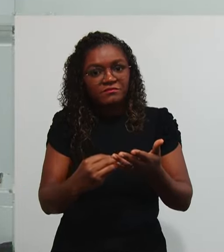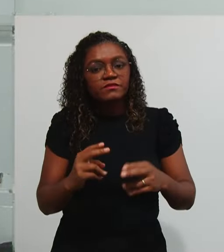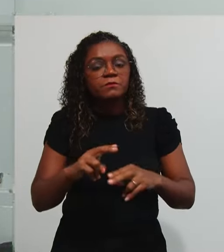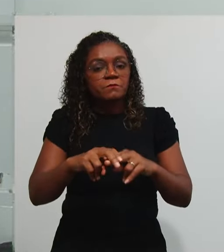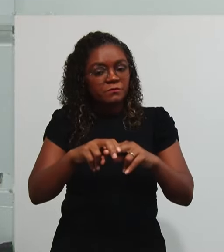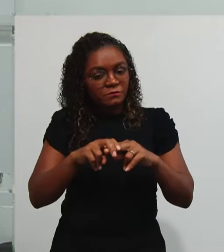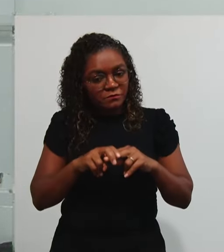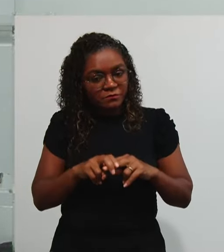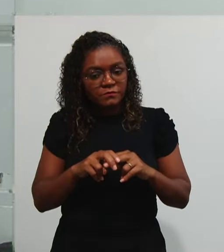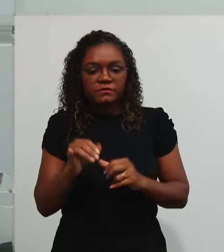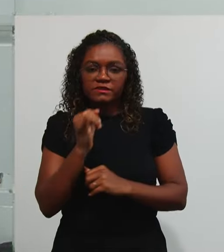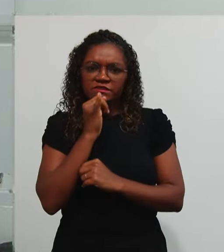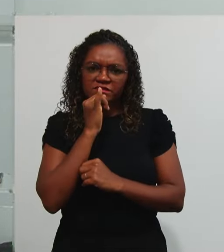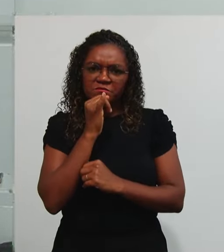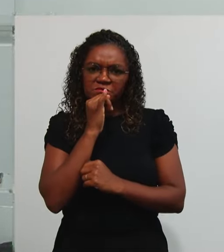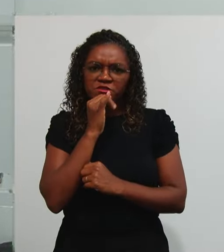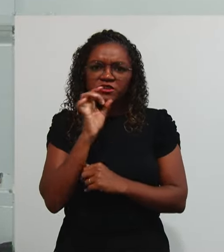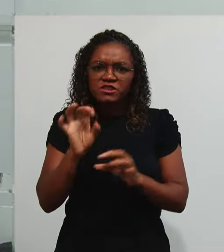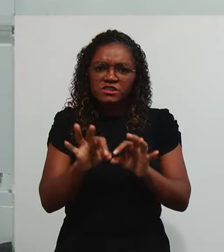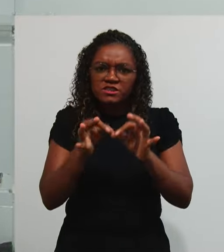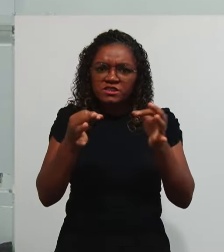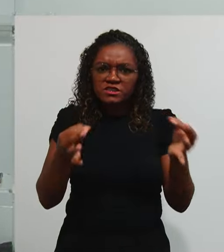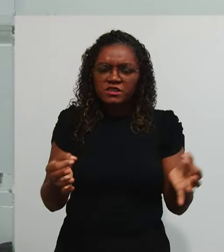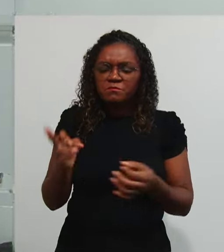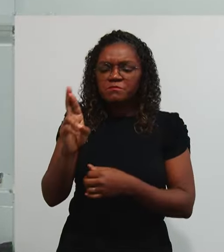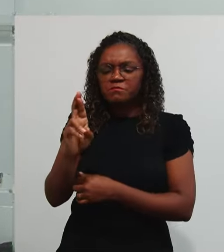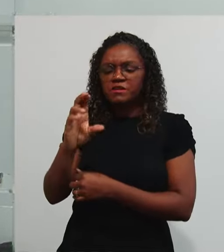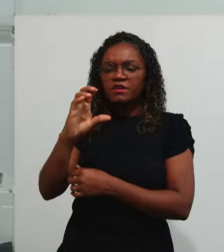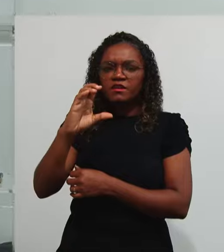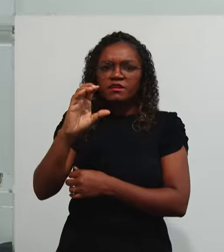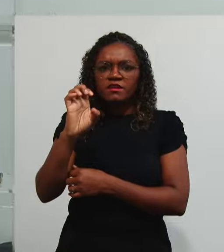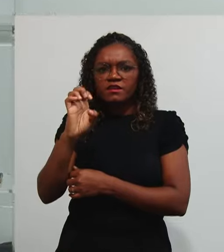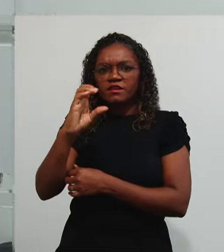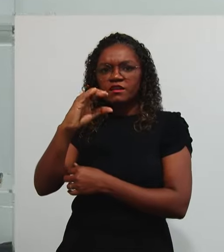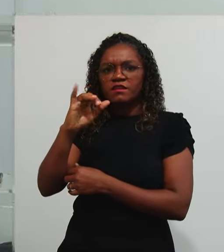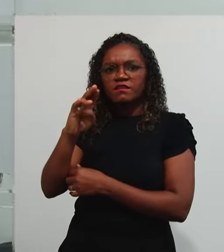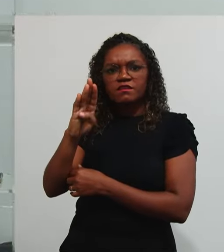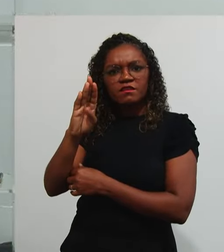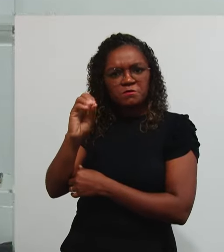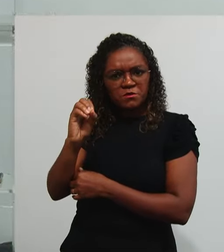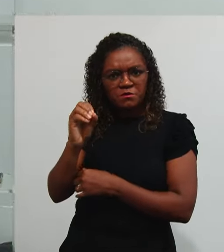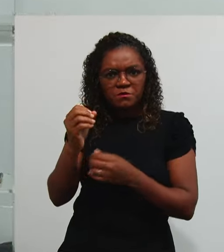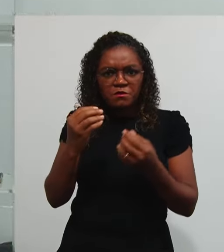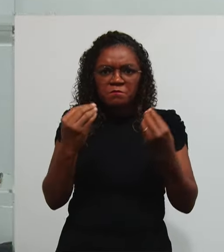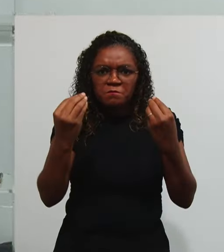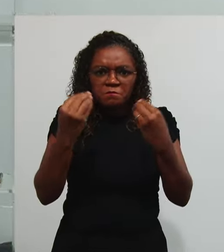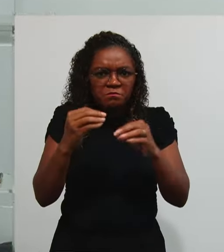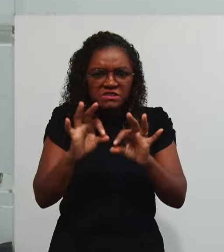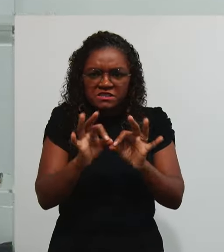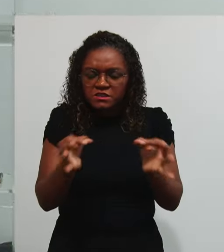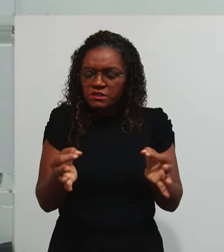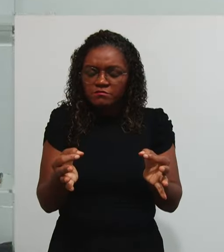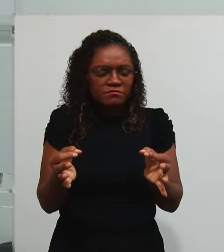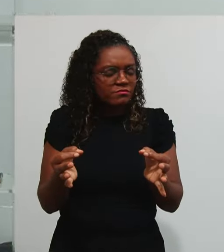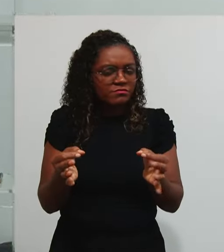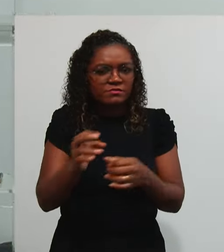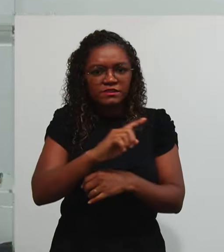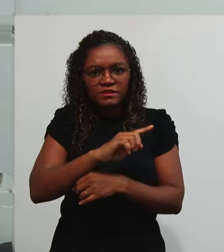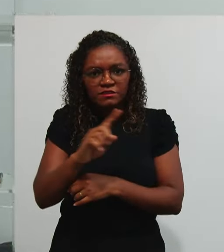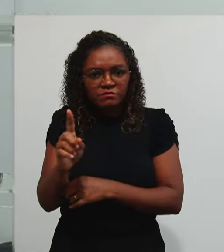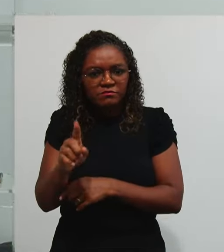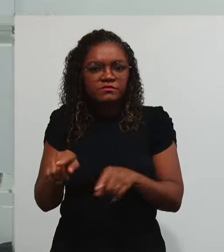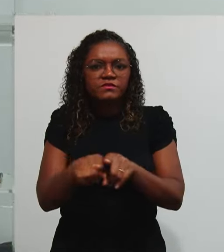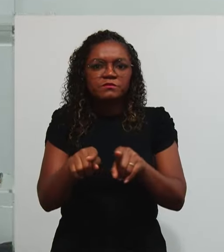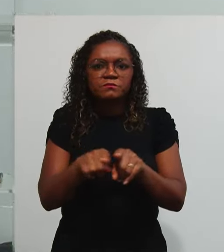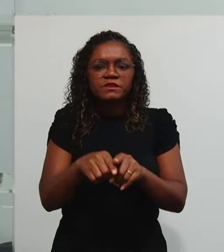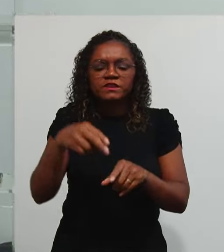Recibos Aqui na prestação De contas Não cabe Notas E cupons Precisa-se Ter a